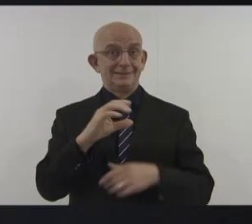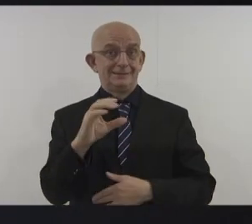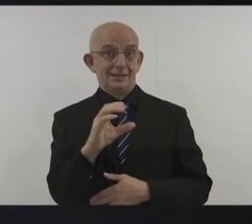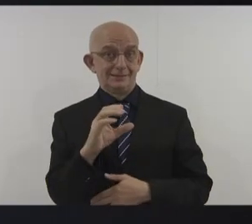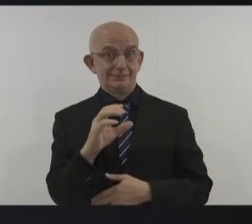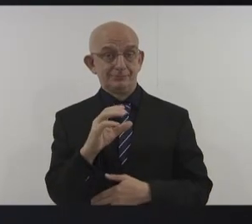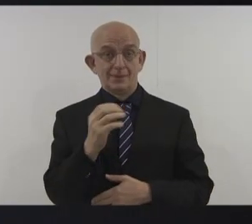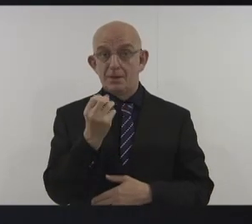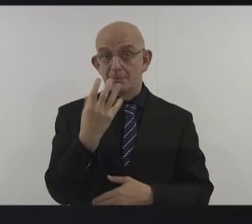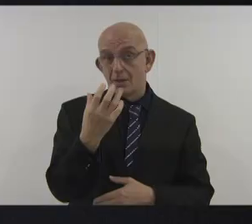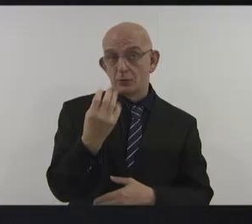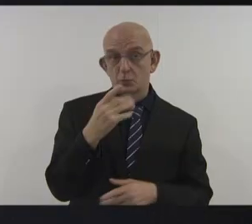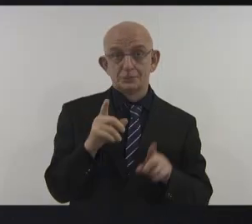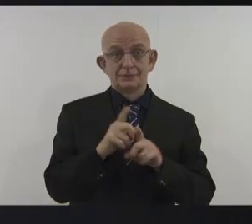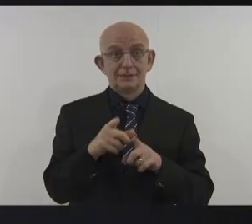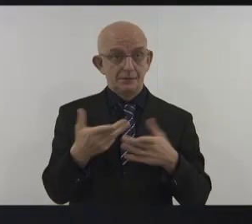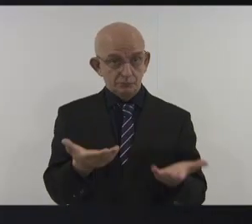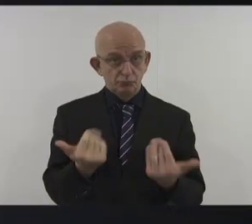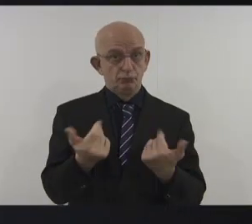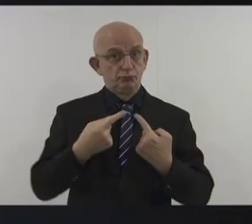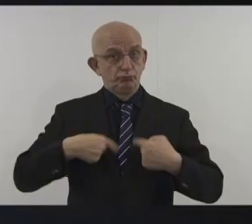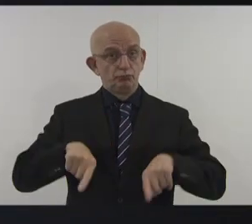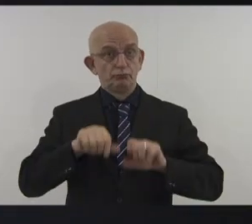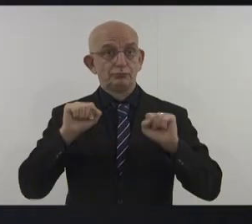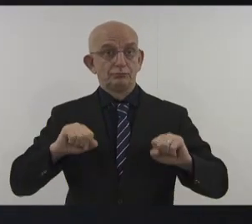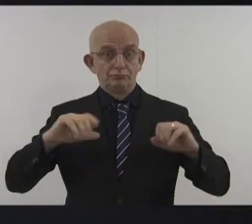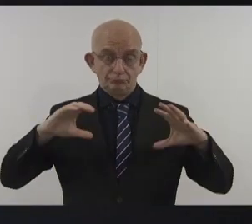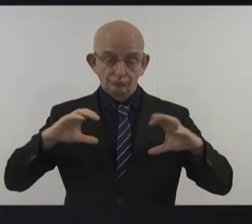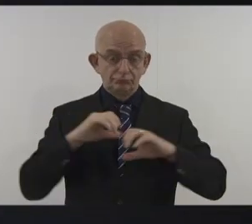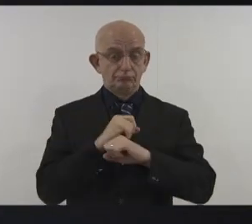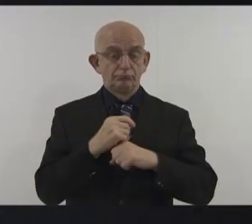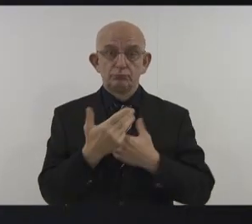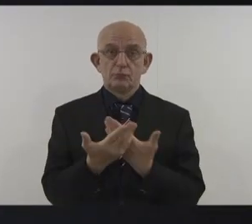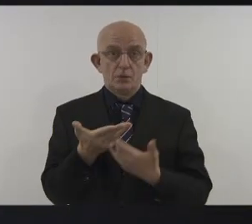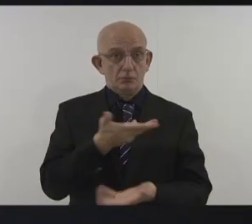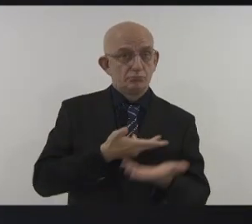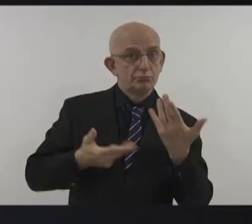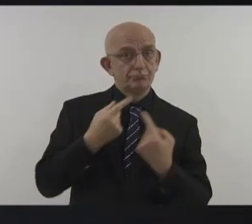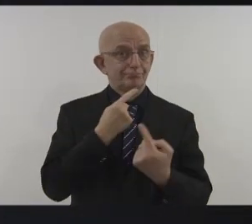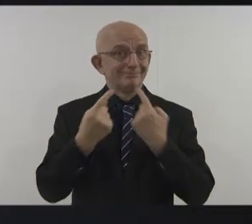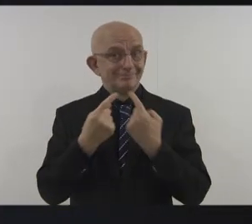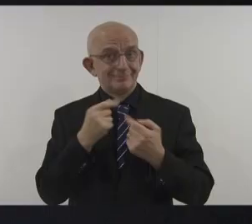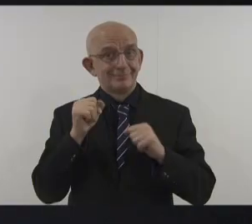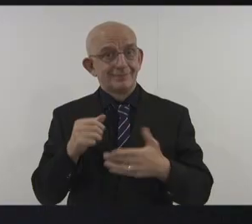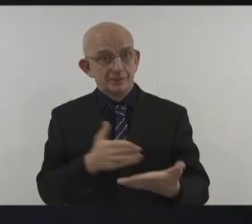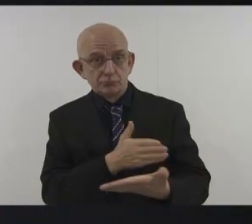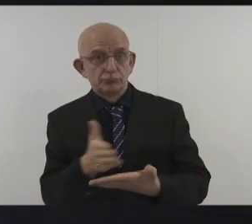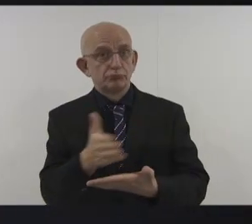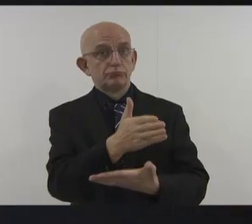para a implementação dos compromissos históricos atingidos na COP28,